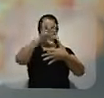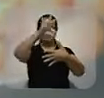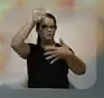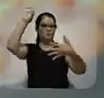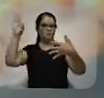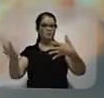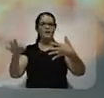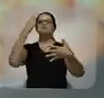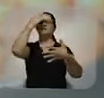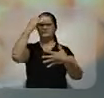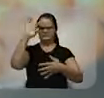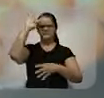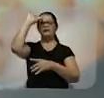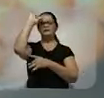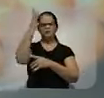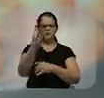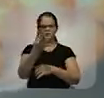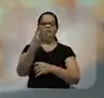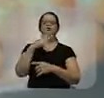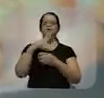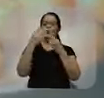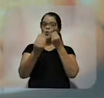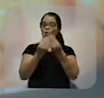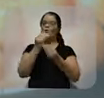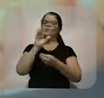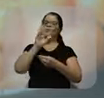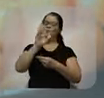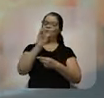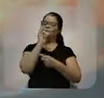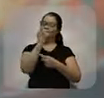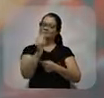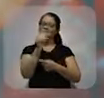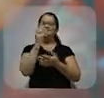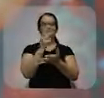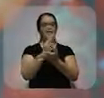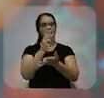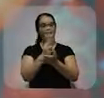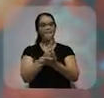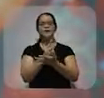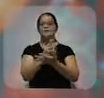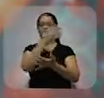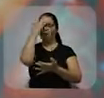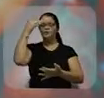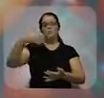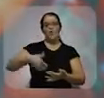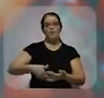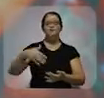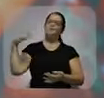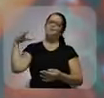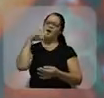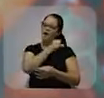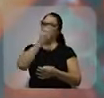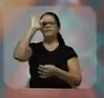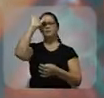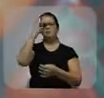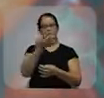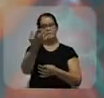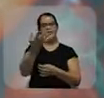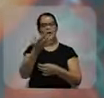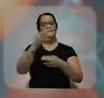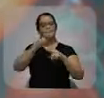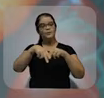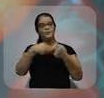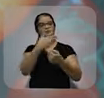Então a gente sabe que tem jeito. E como o presidente Lula sempre diz, quem tem fome tem pressa. Por isso,